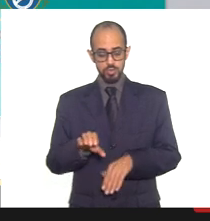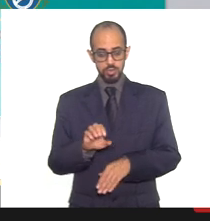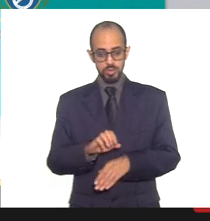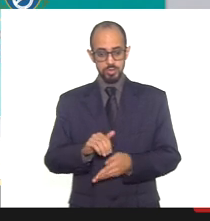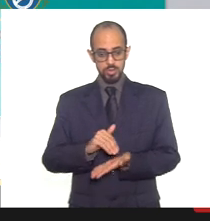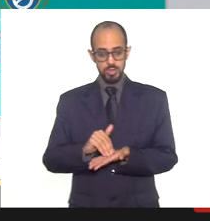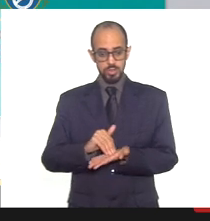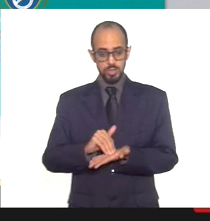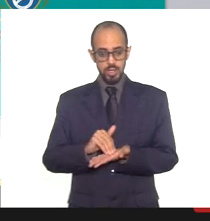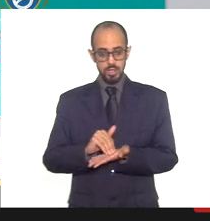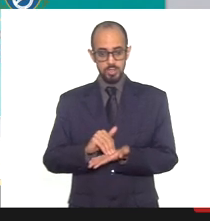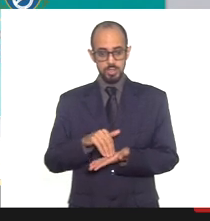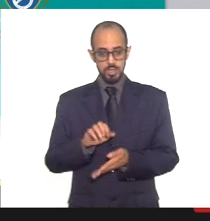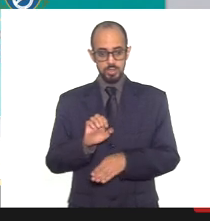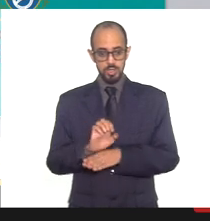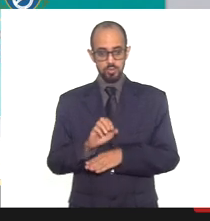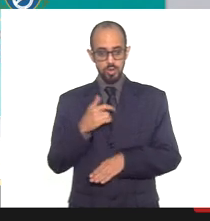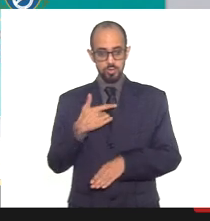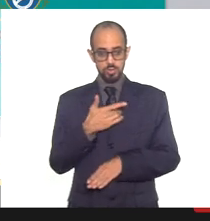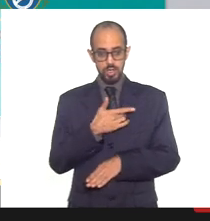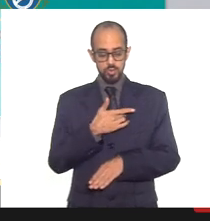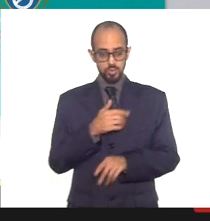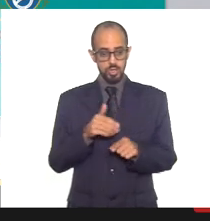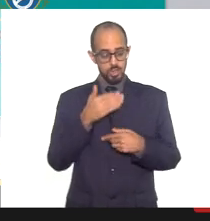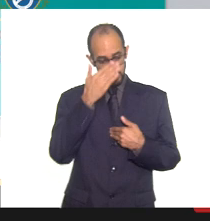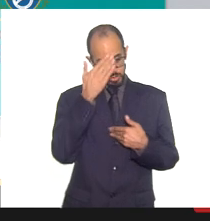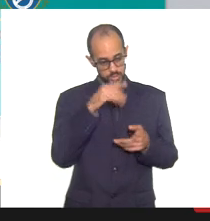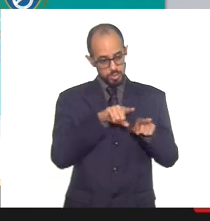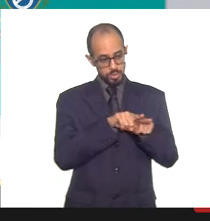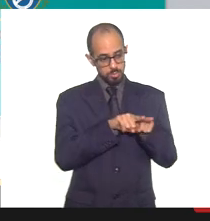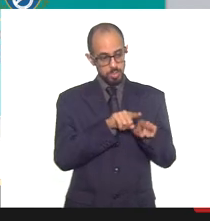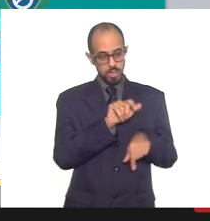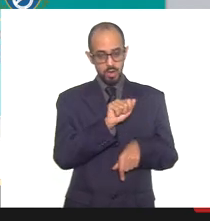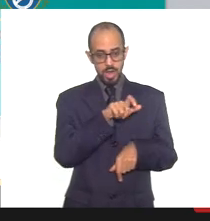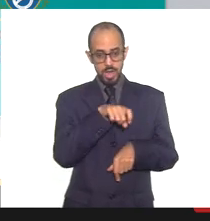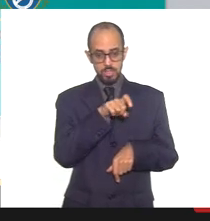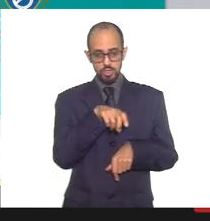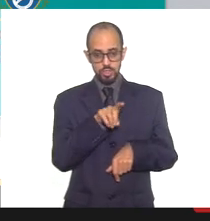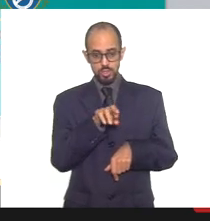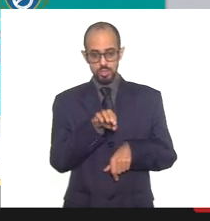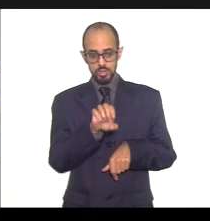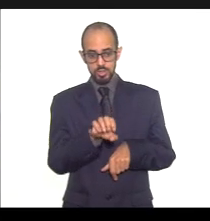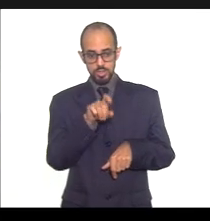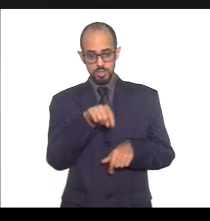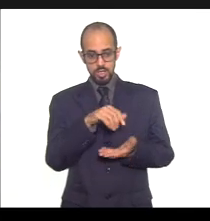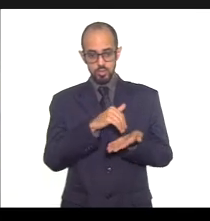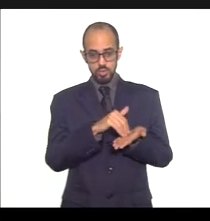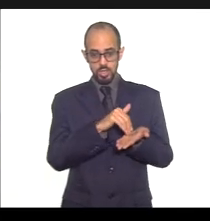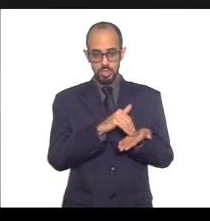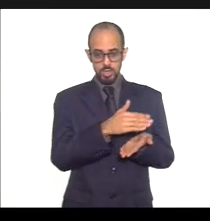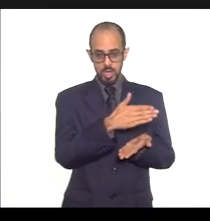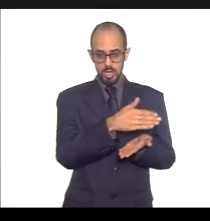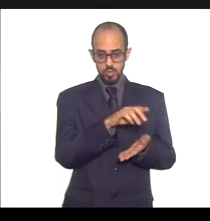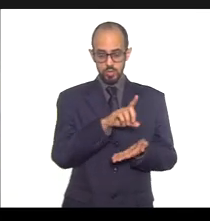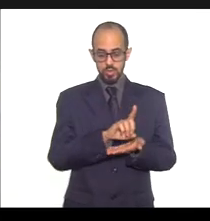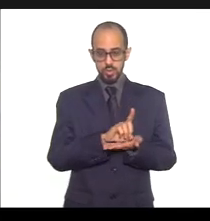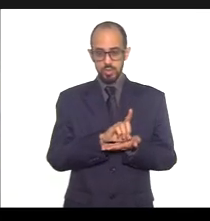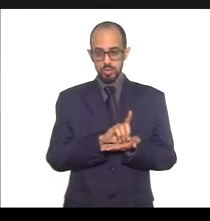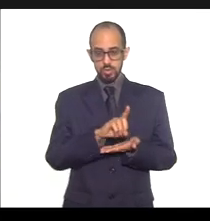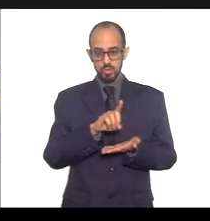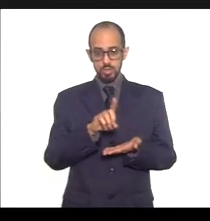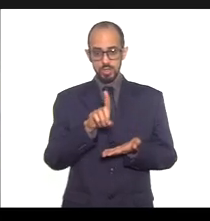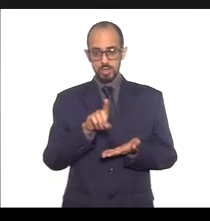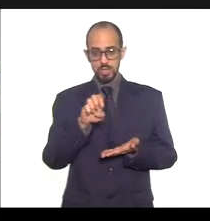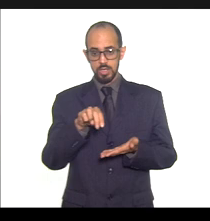a presença do secretário Alexandre Kiep. Denise Sanches, do Conselho Estadual de